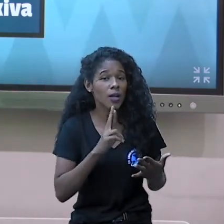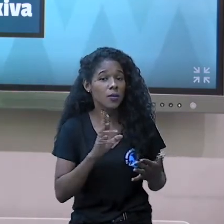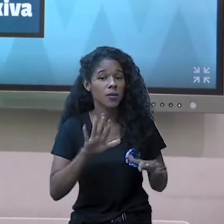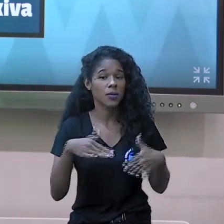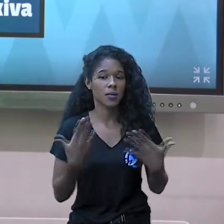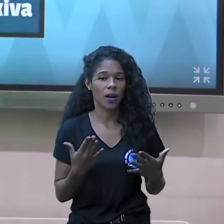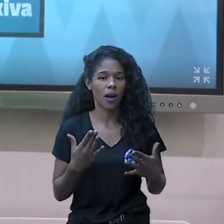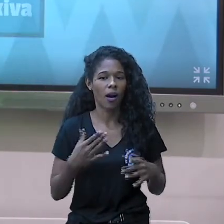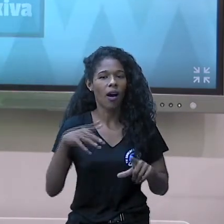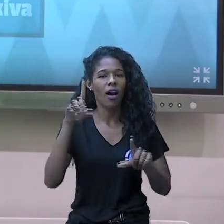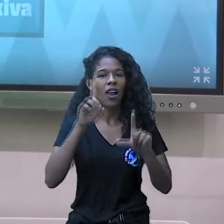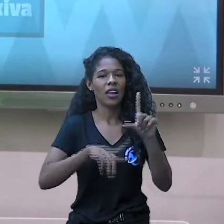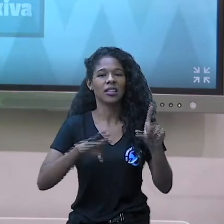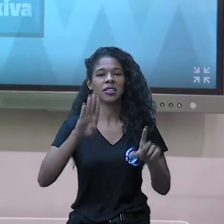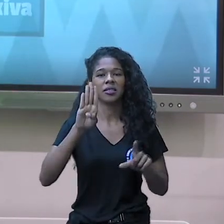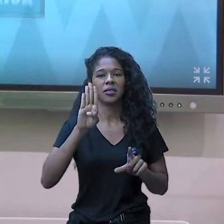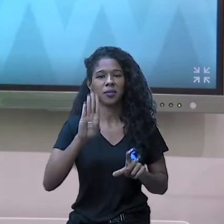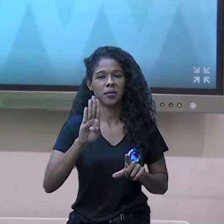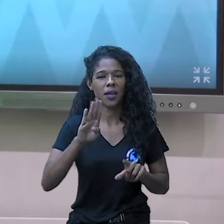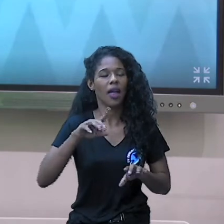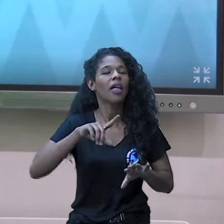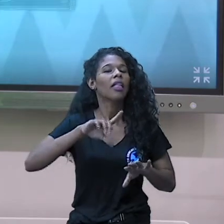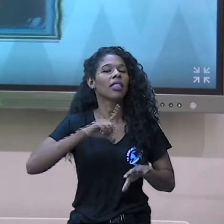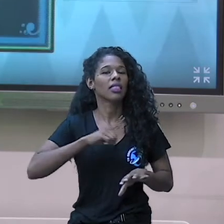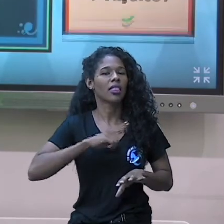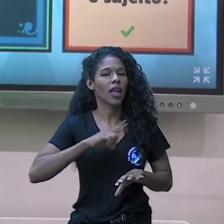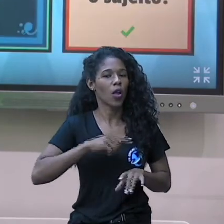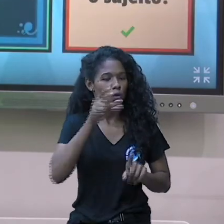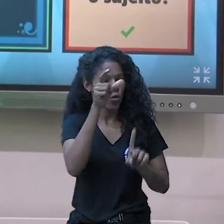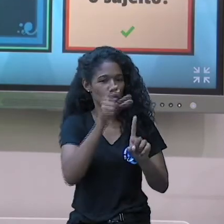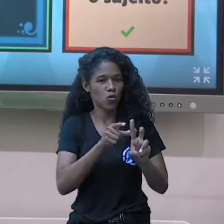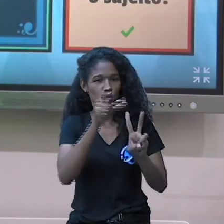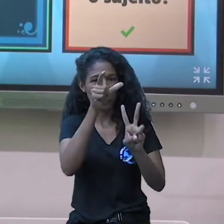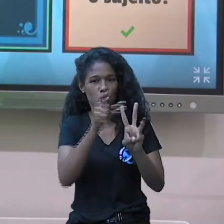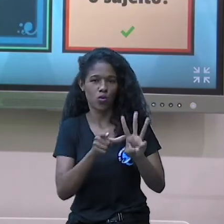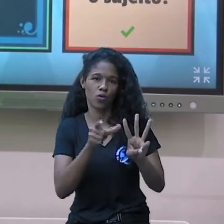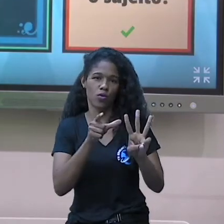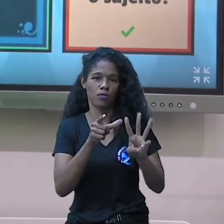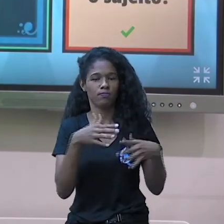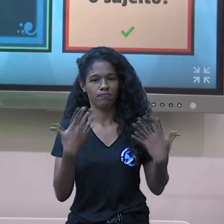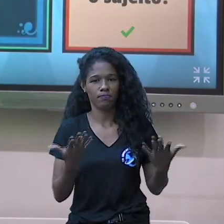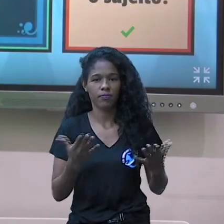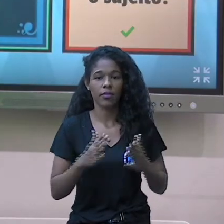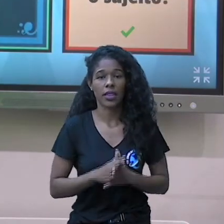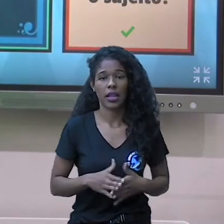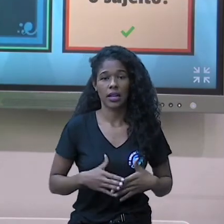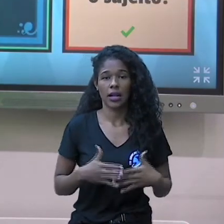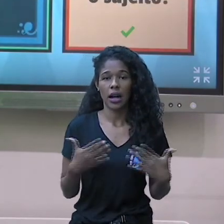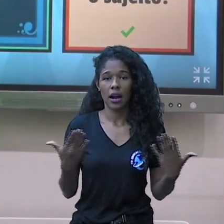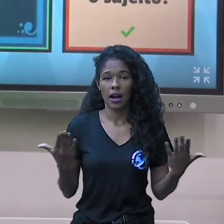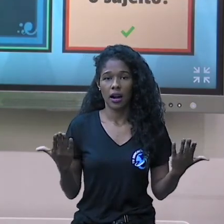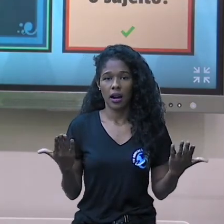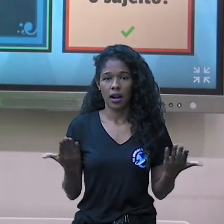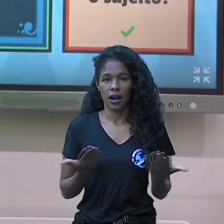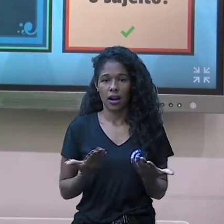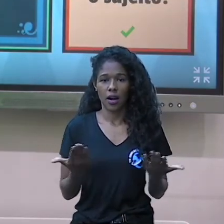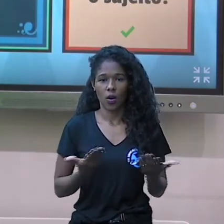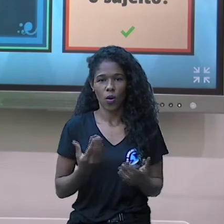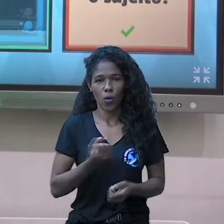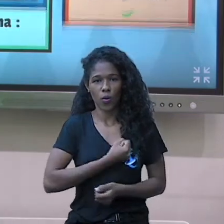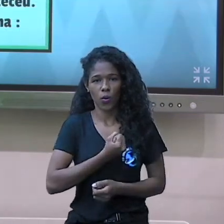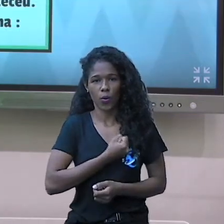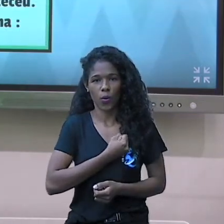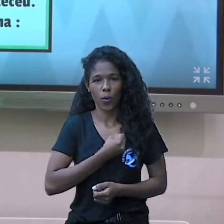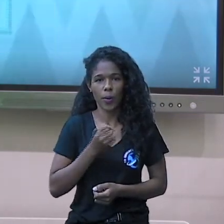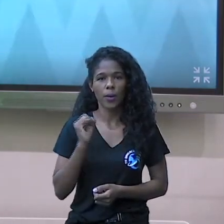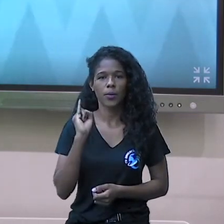sujeito. Letra B. Voz é o quê? Recíproca. Vamos nos ímpares. Qual o número ímpar agora, gente? Vamos